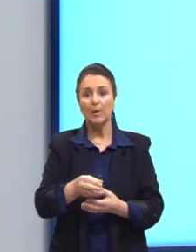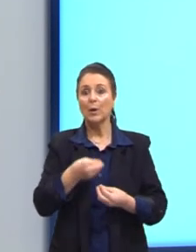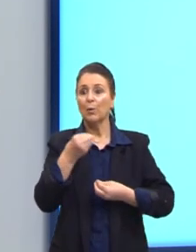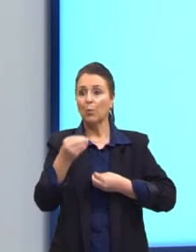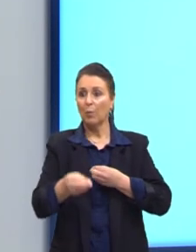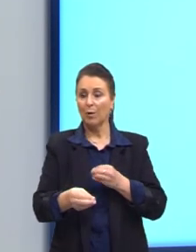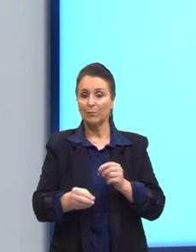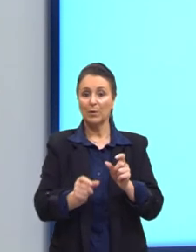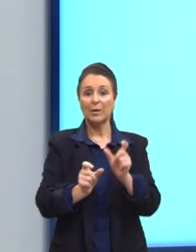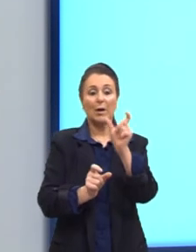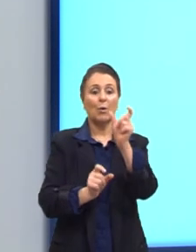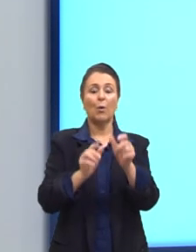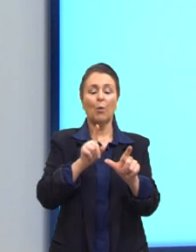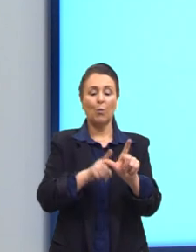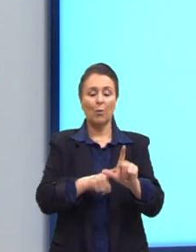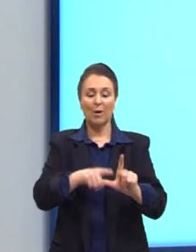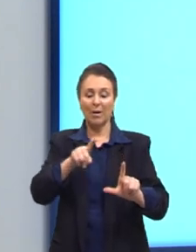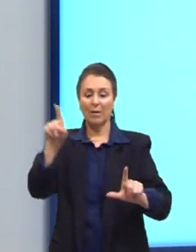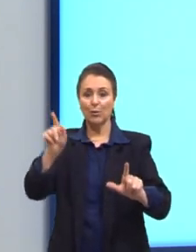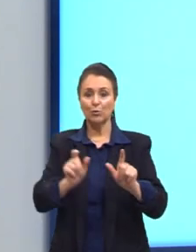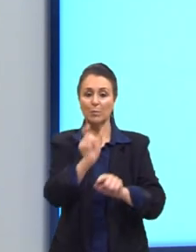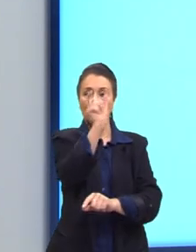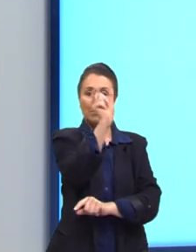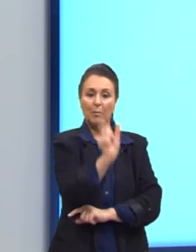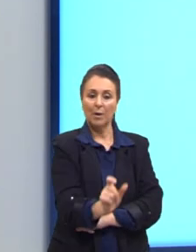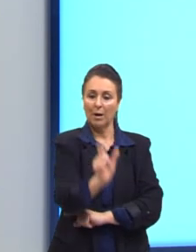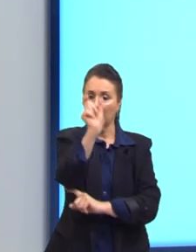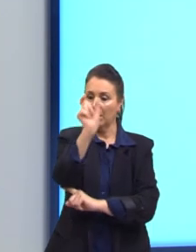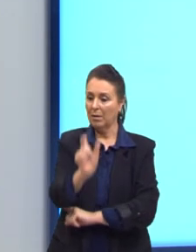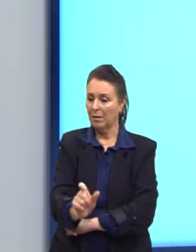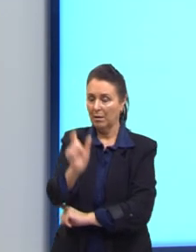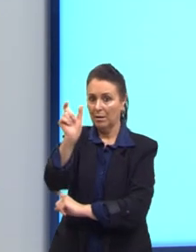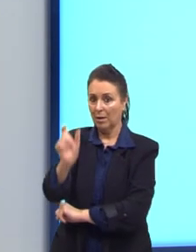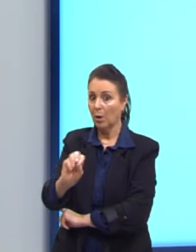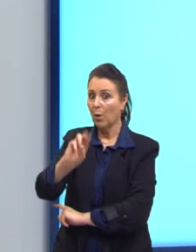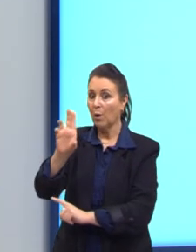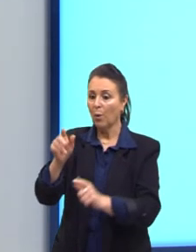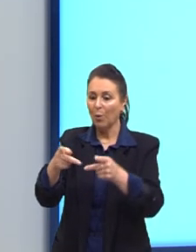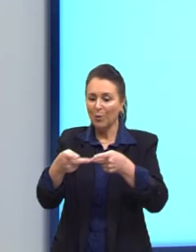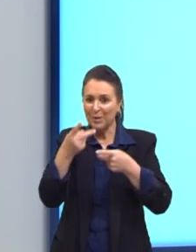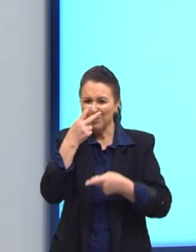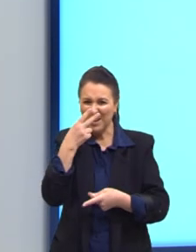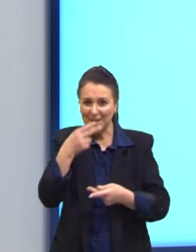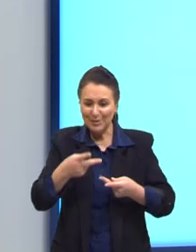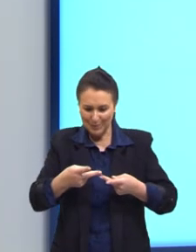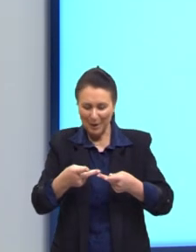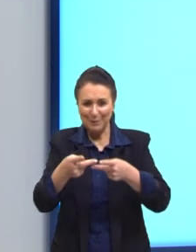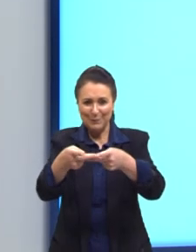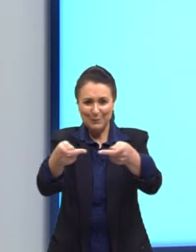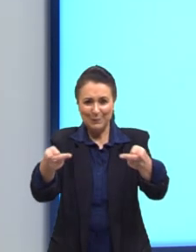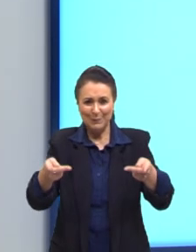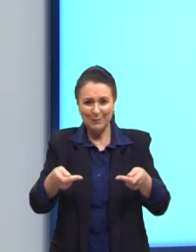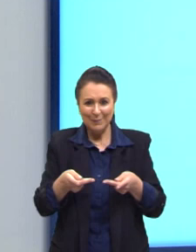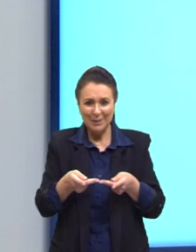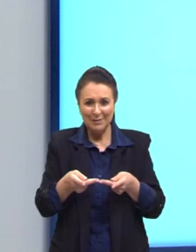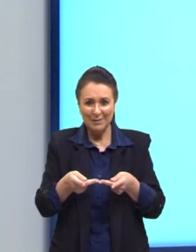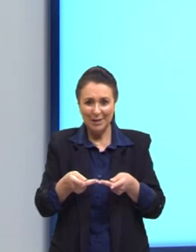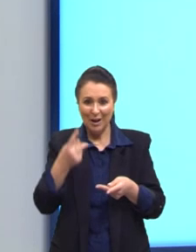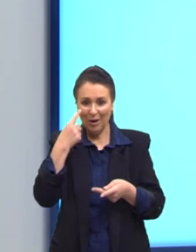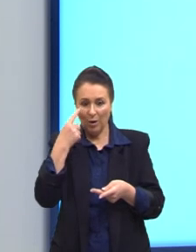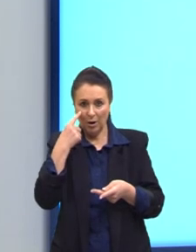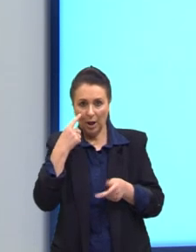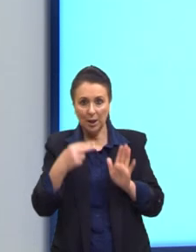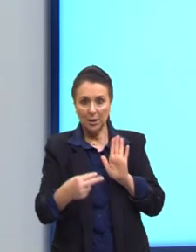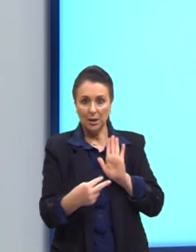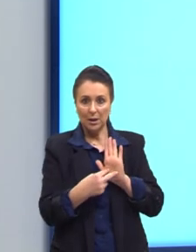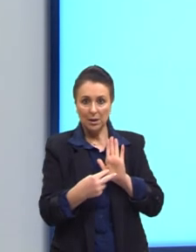o gráfico de barras ou o gráfico de pizza. Na hora da prova, tenha atenção